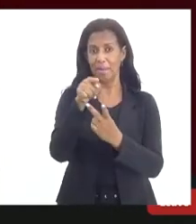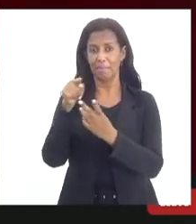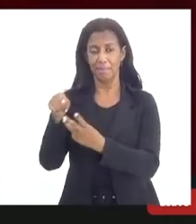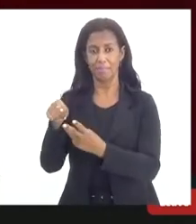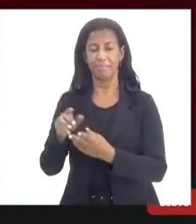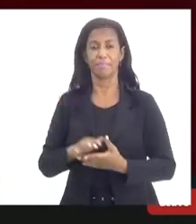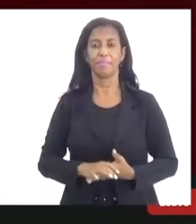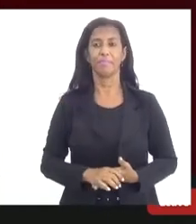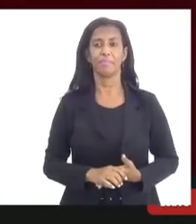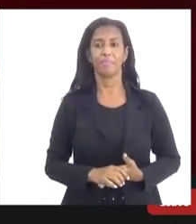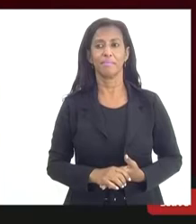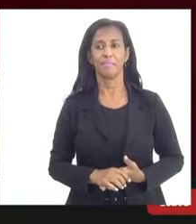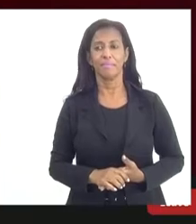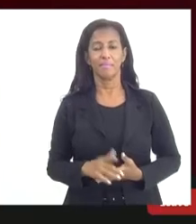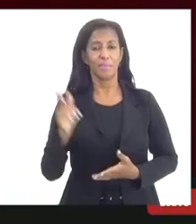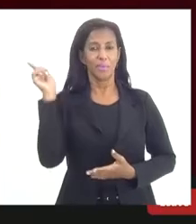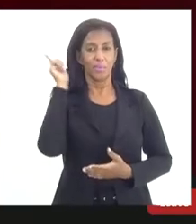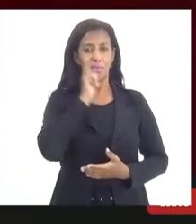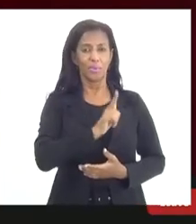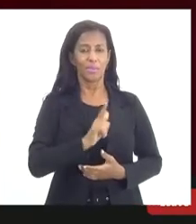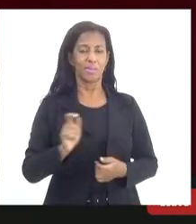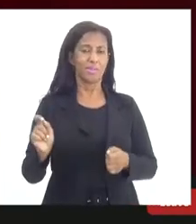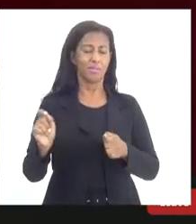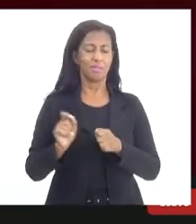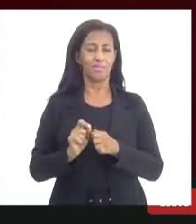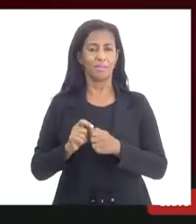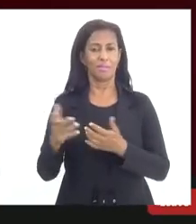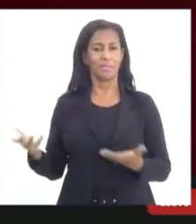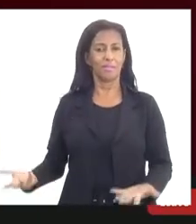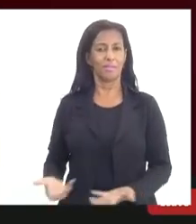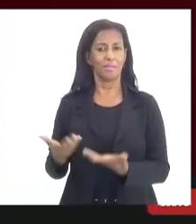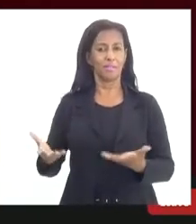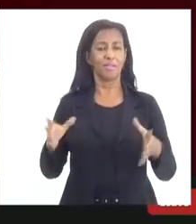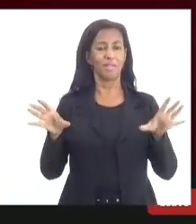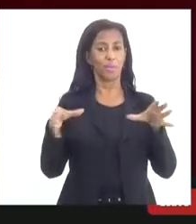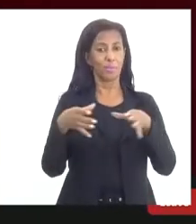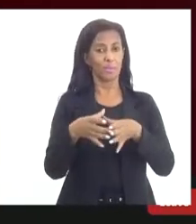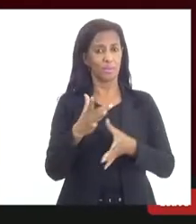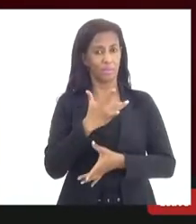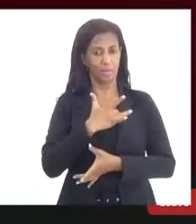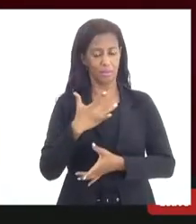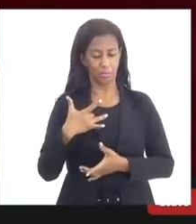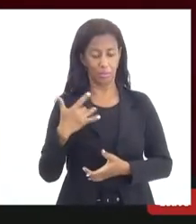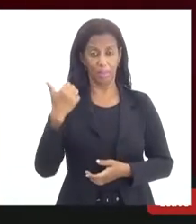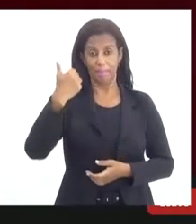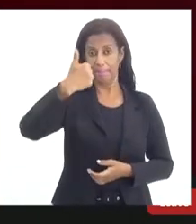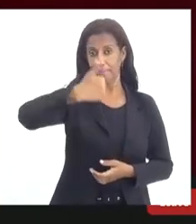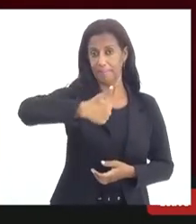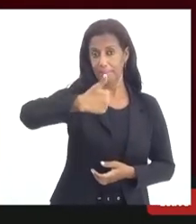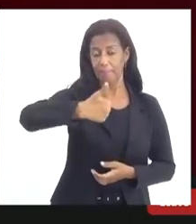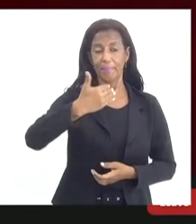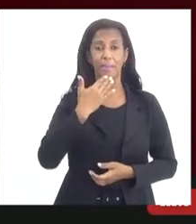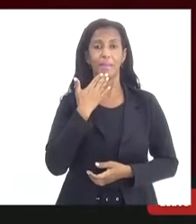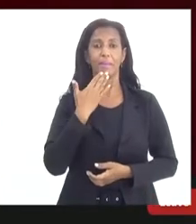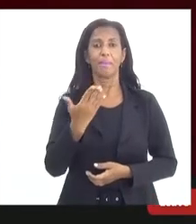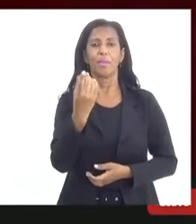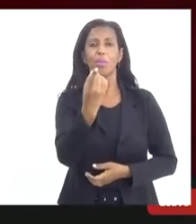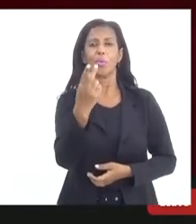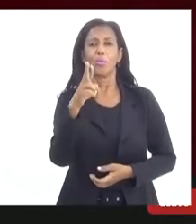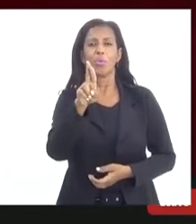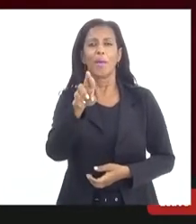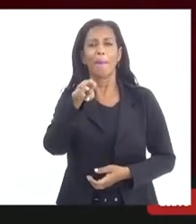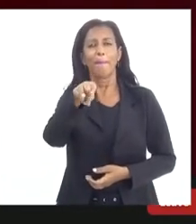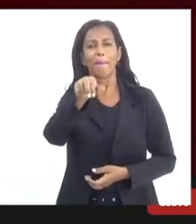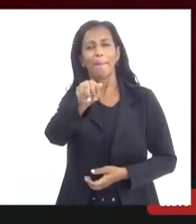para que a gente possa ser uma iniciativa da comissão de saúde a primeira pedi a doutora Maria